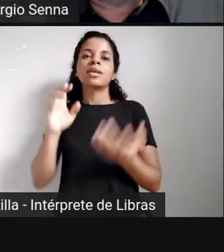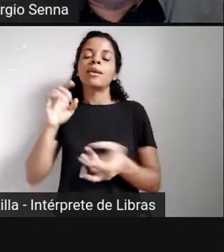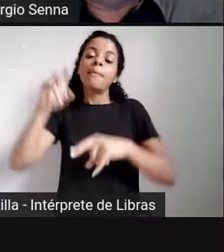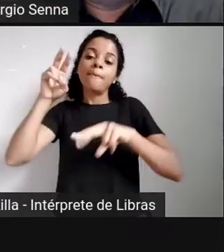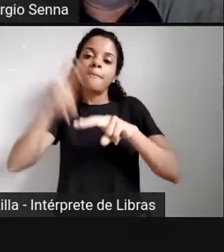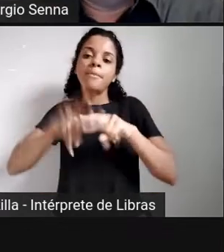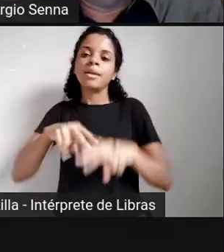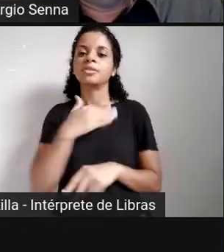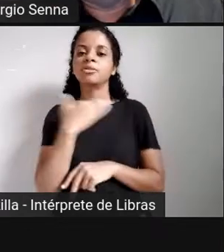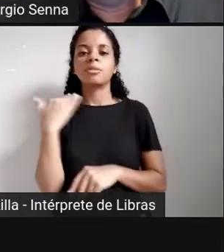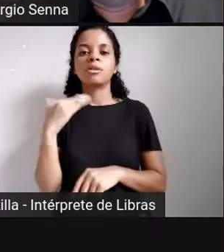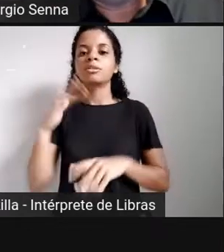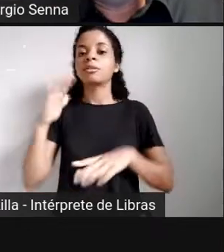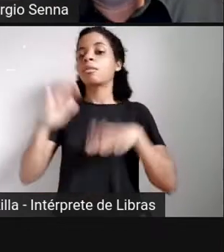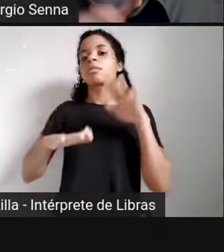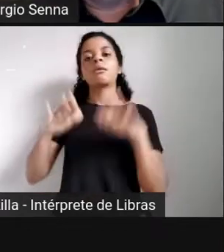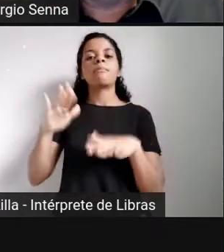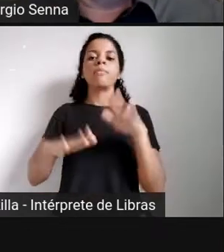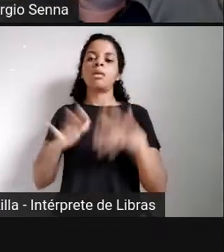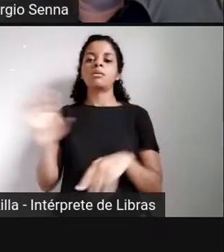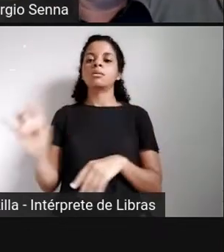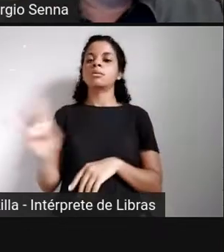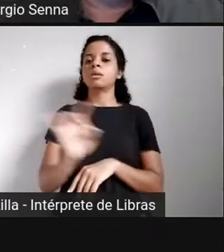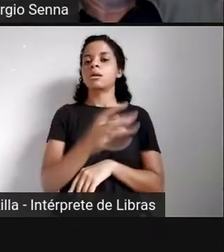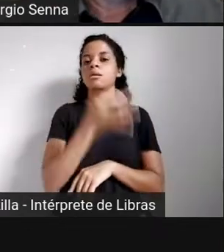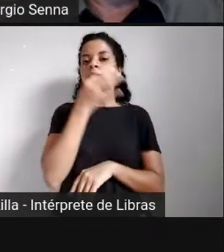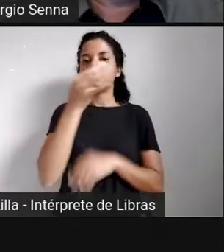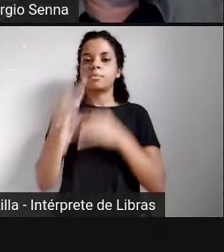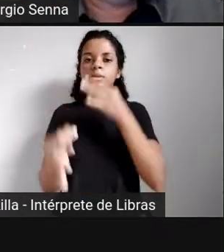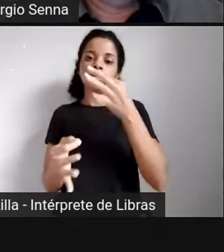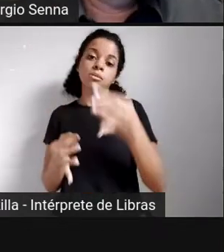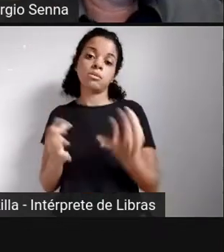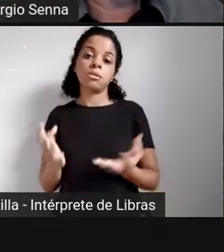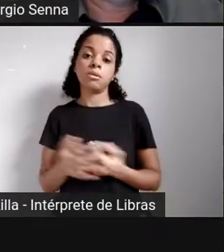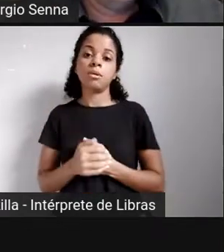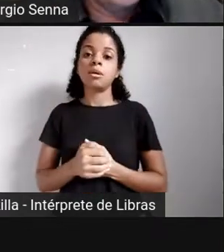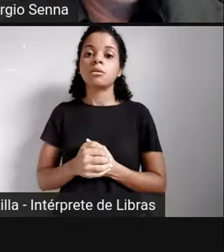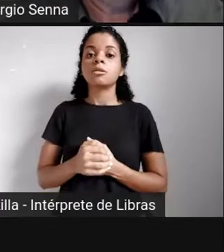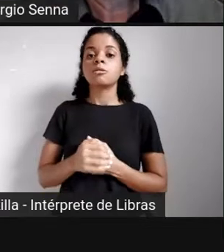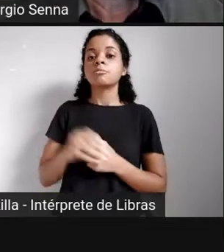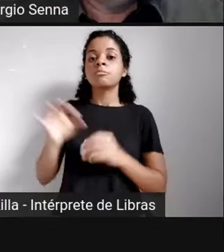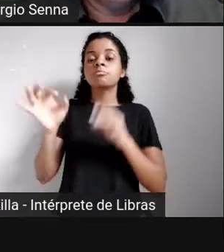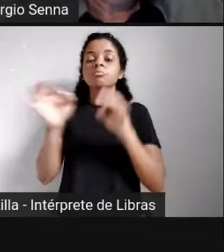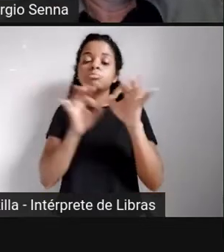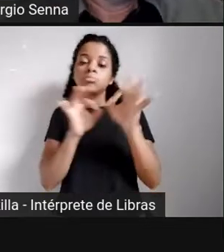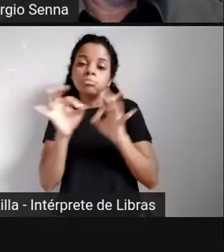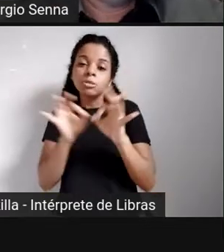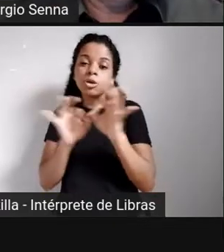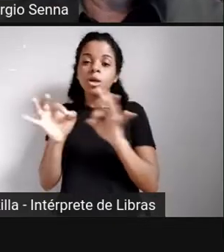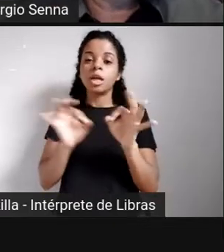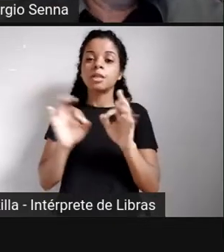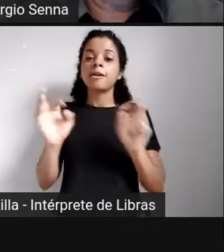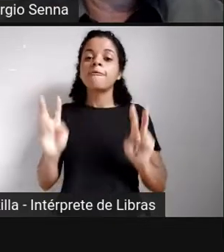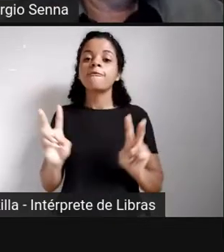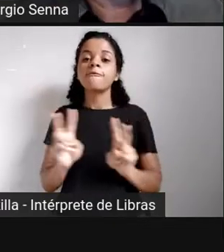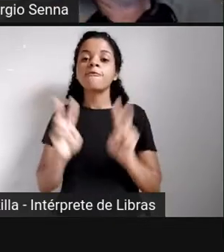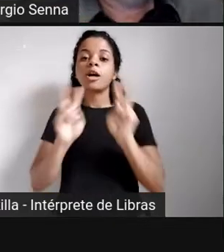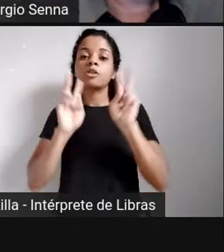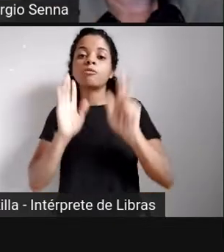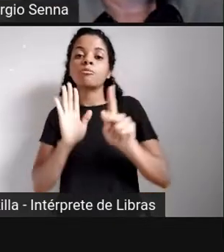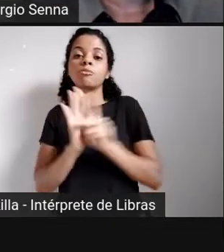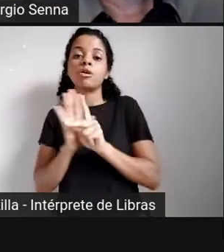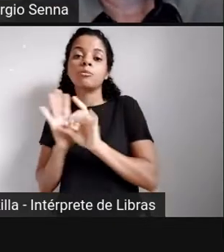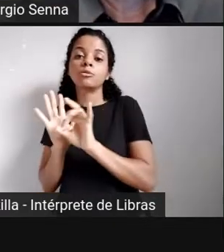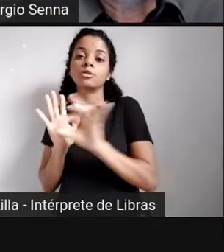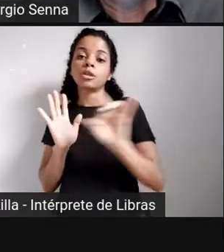a própria pessoa decidir uma coisa e redecidir, mexendo nos valores, mexendo nesse peso com as